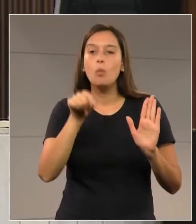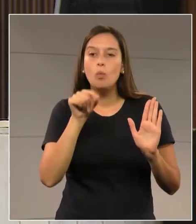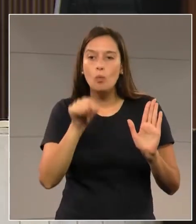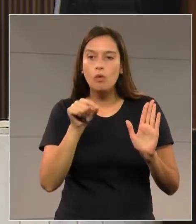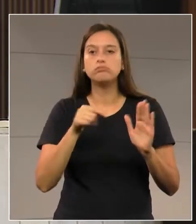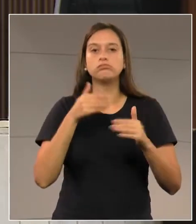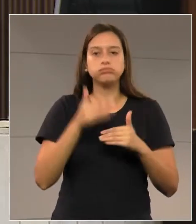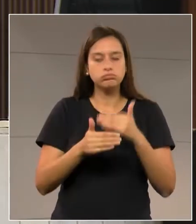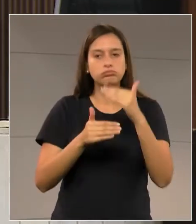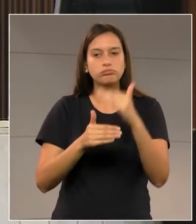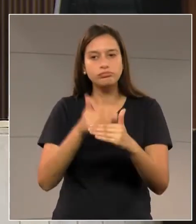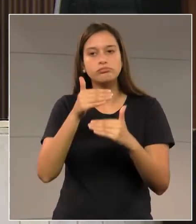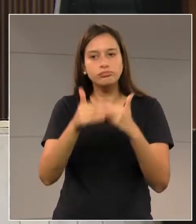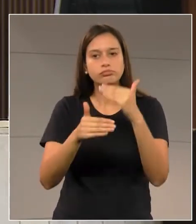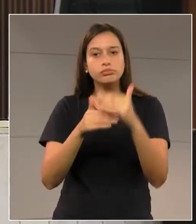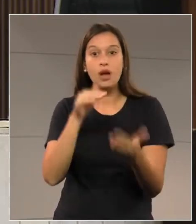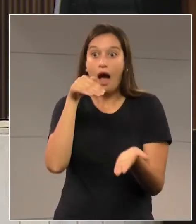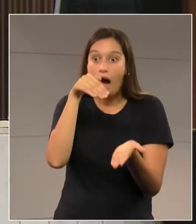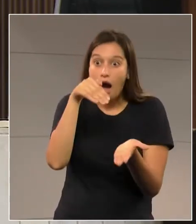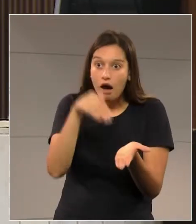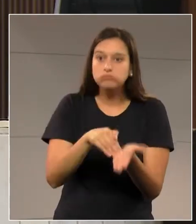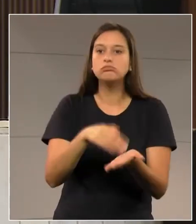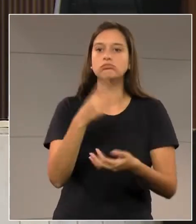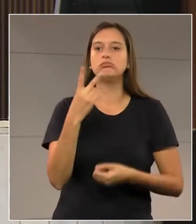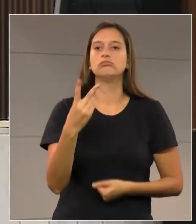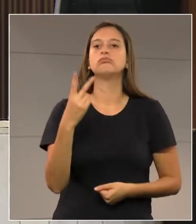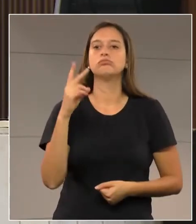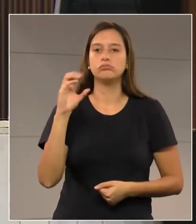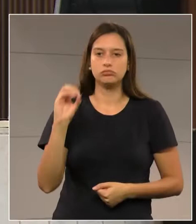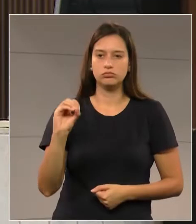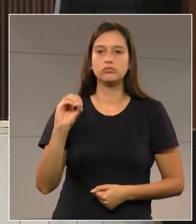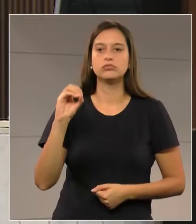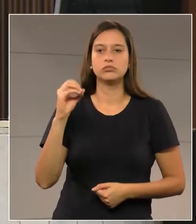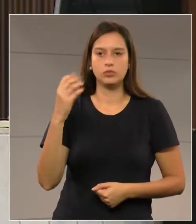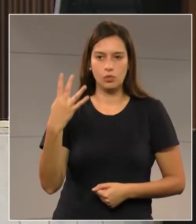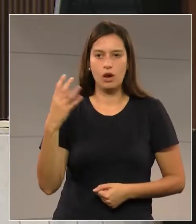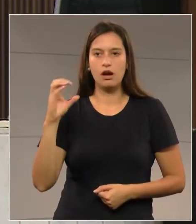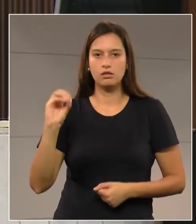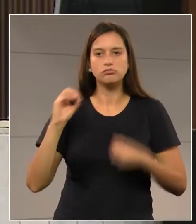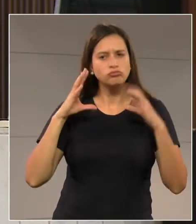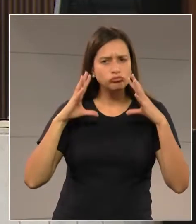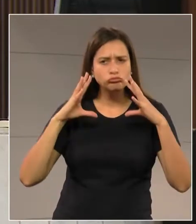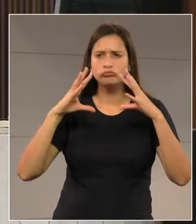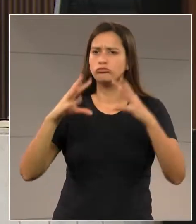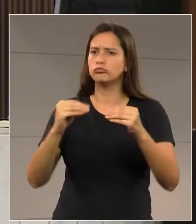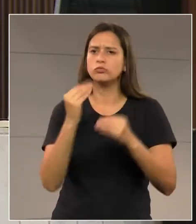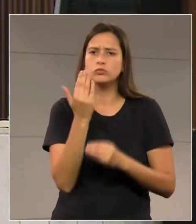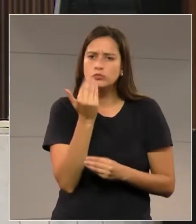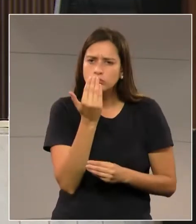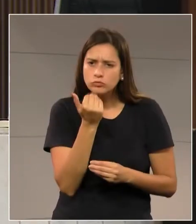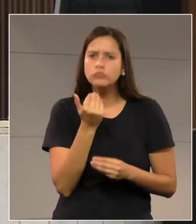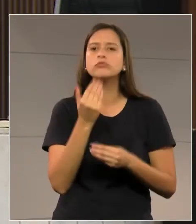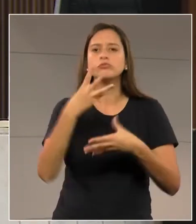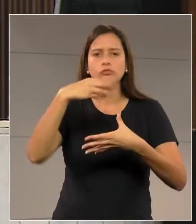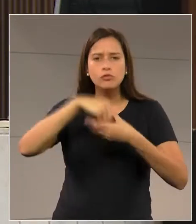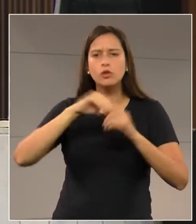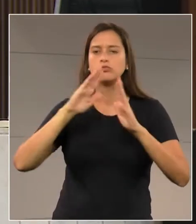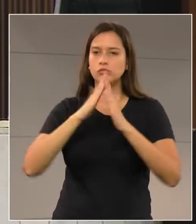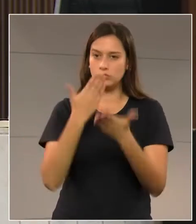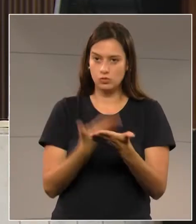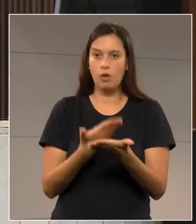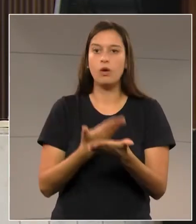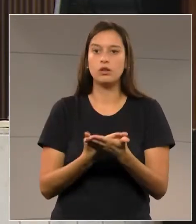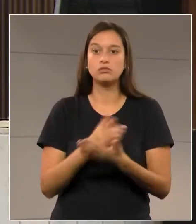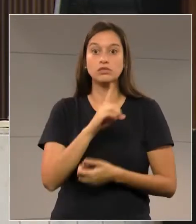2030, o alimento escolar, a merenda escolar 100% orgânica. Eu trouxe essa cesta,